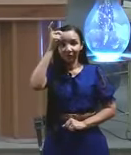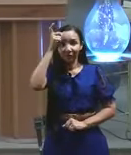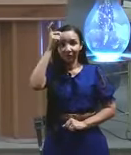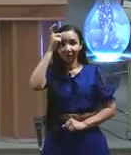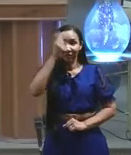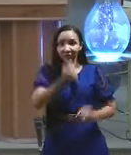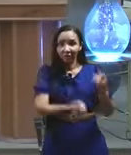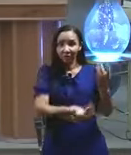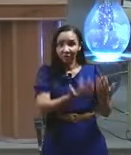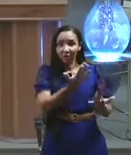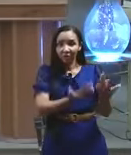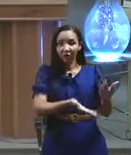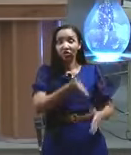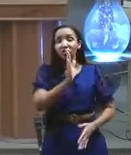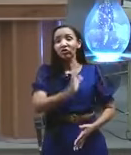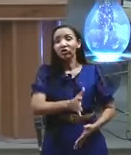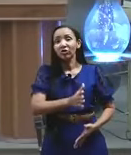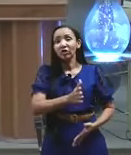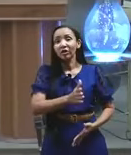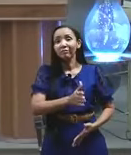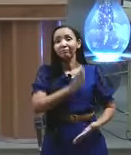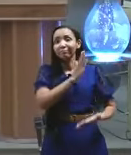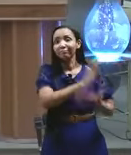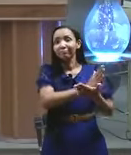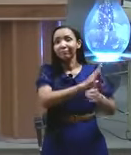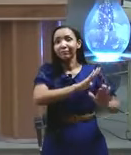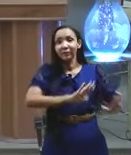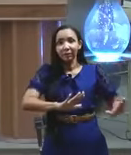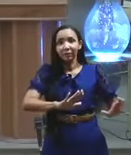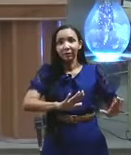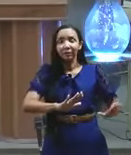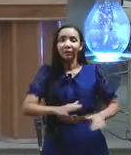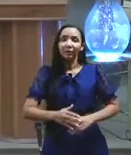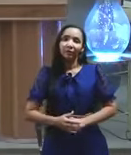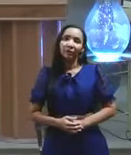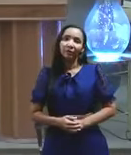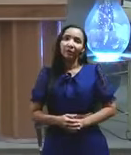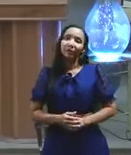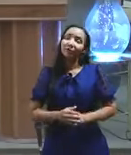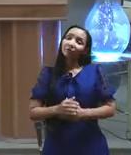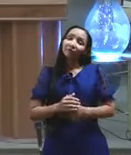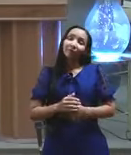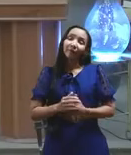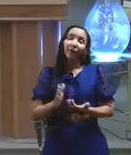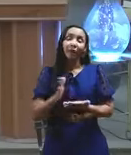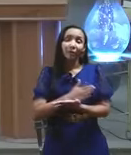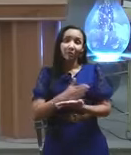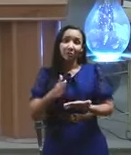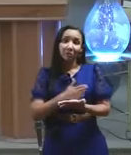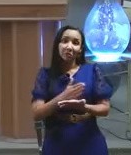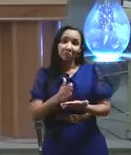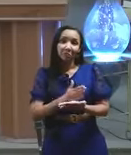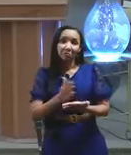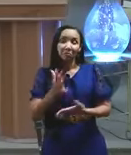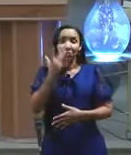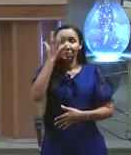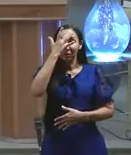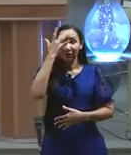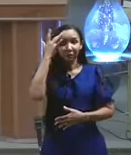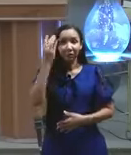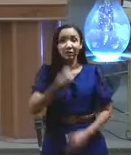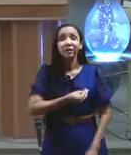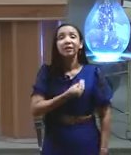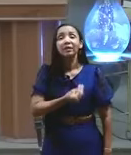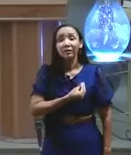o que tem gente aí é fazendo pintura é só fazendo pintura e não tenha medo dessas mungangas